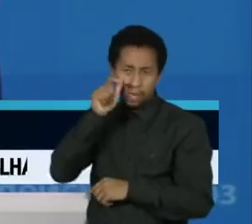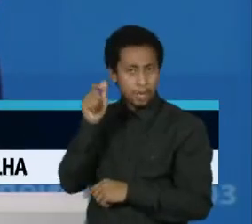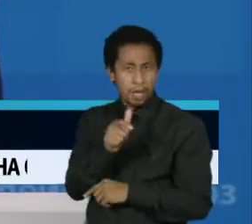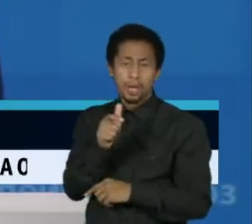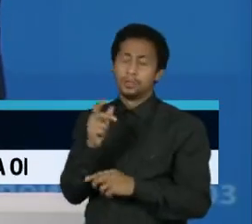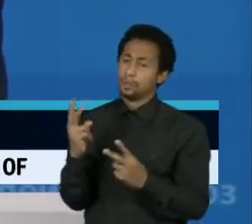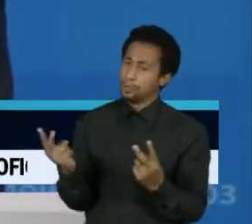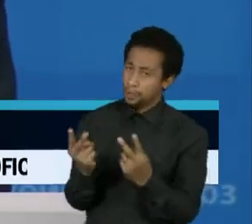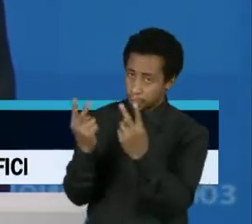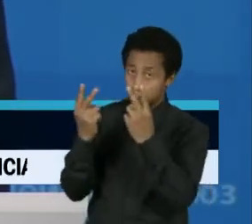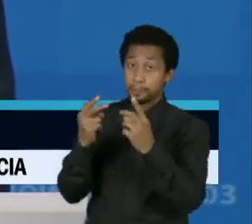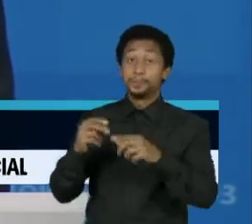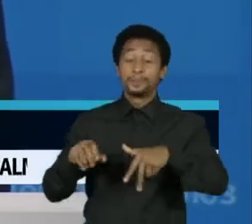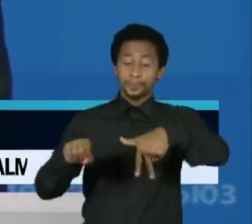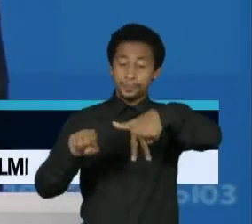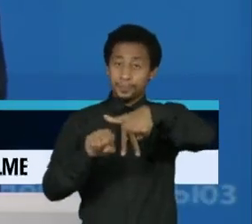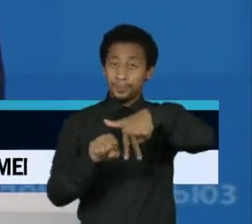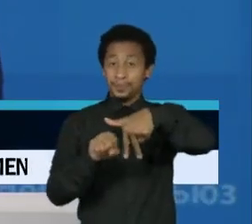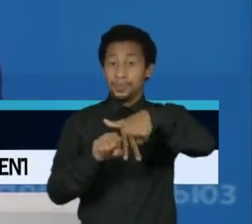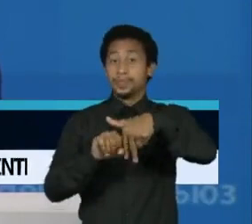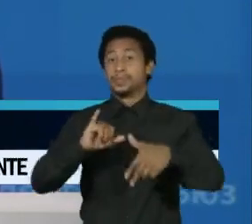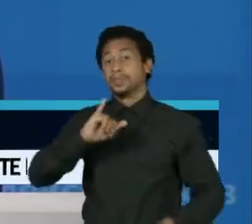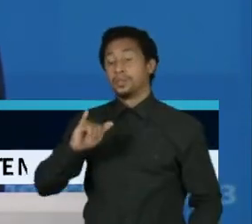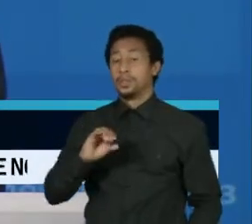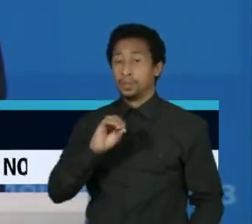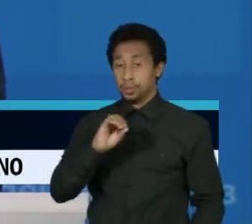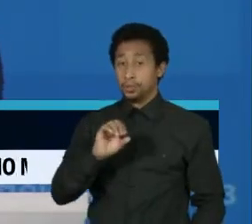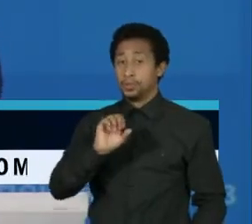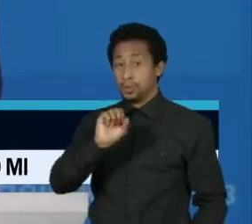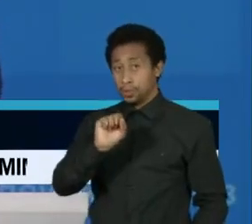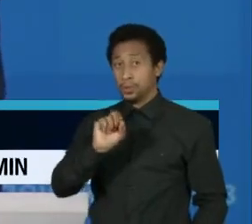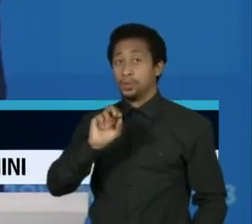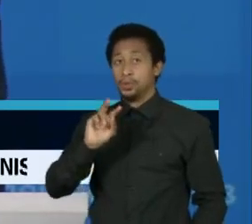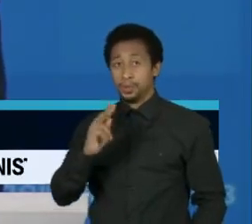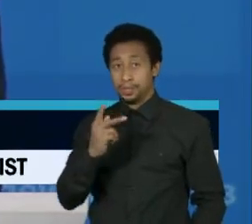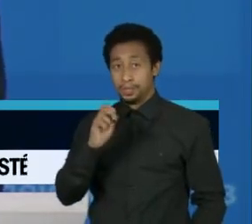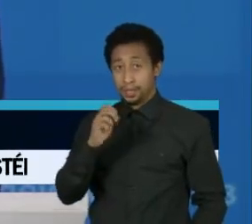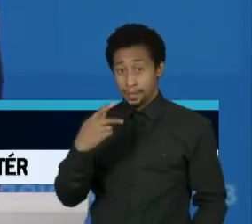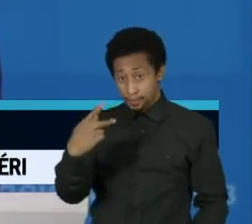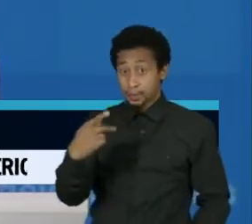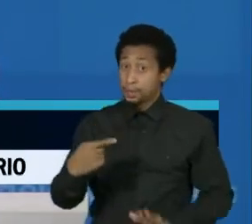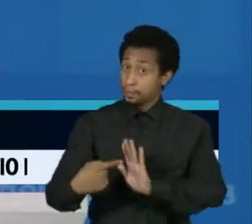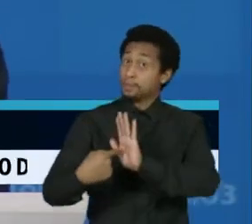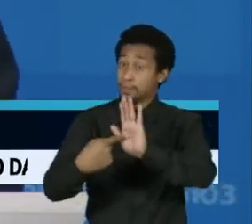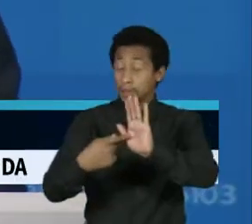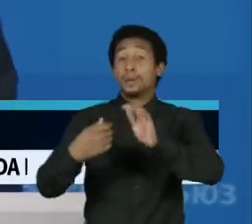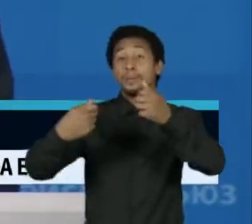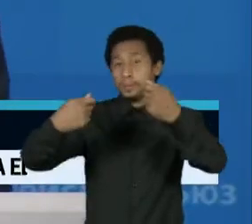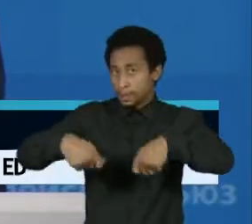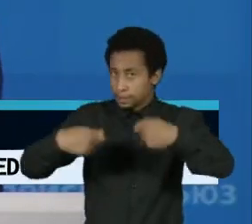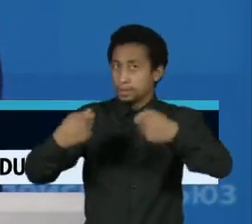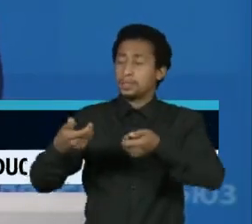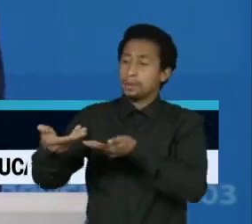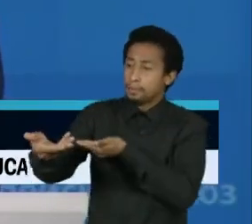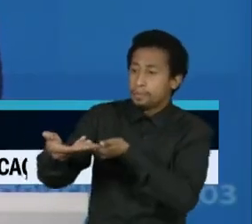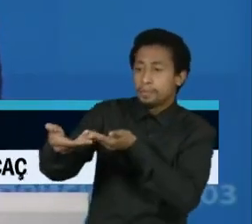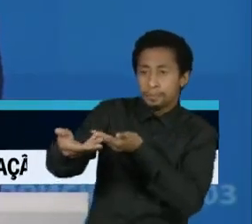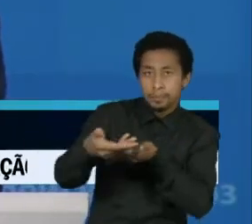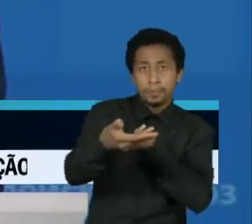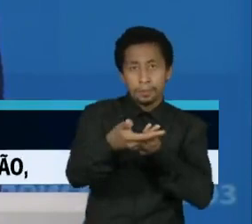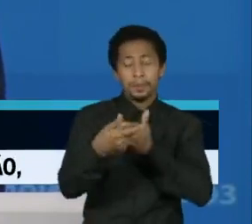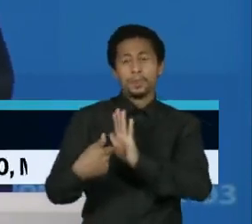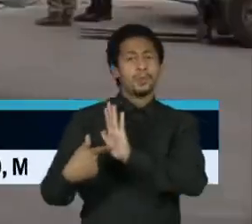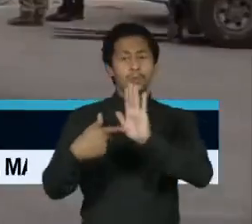o chefe da diplomacia europeia, Joseph Borel, a Europa precisa aprender a falar a língua do poder. Entre os pontos